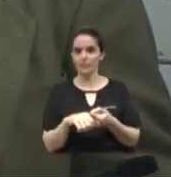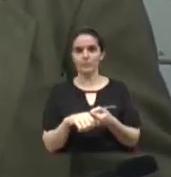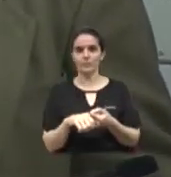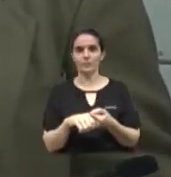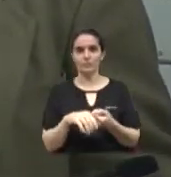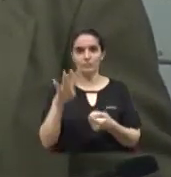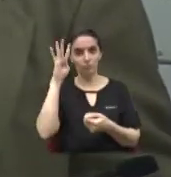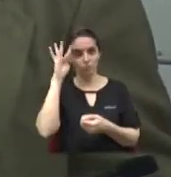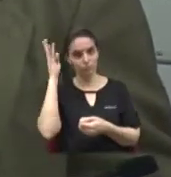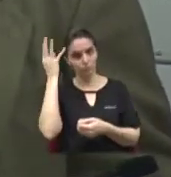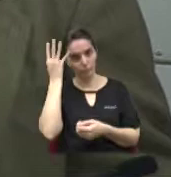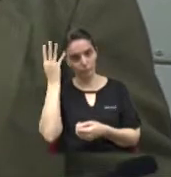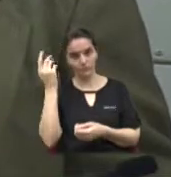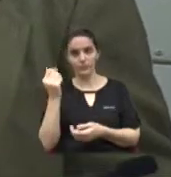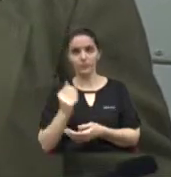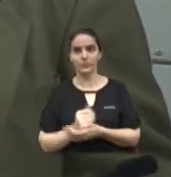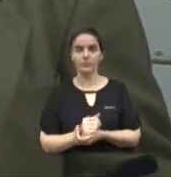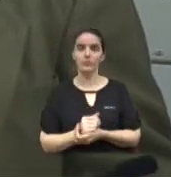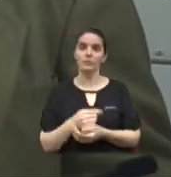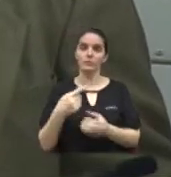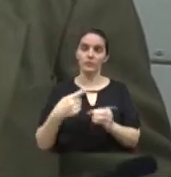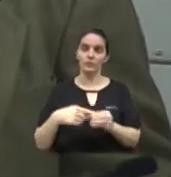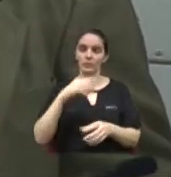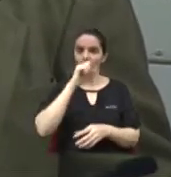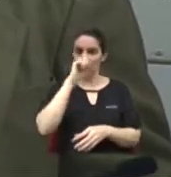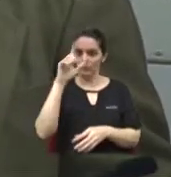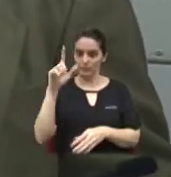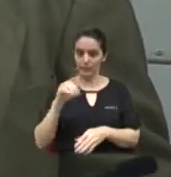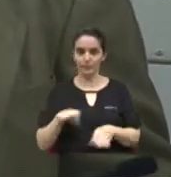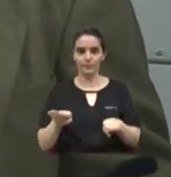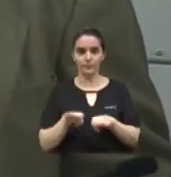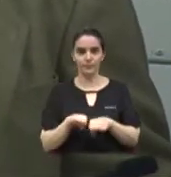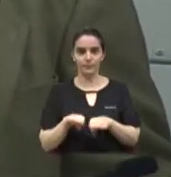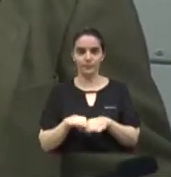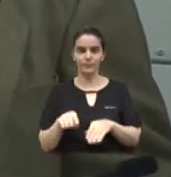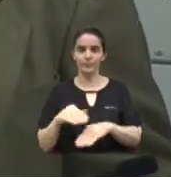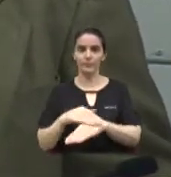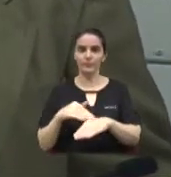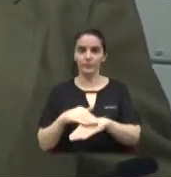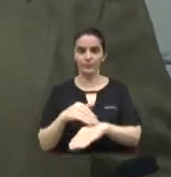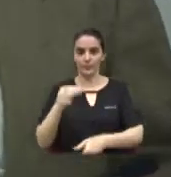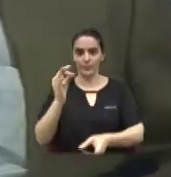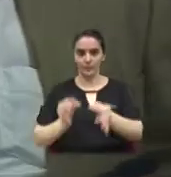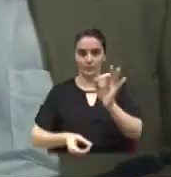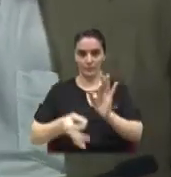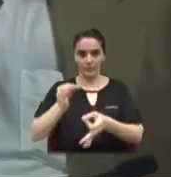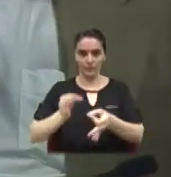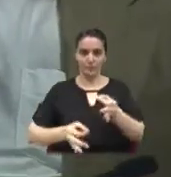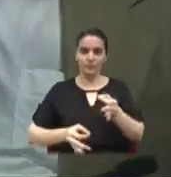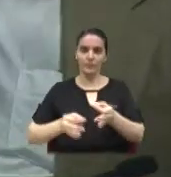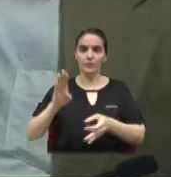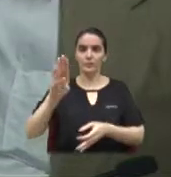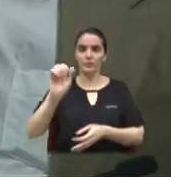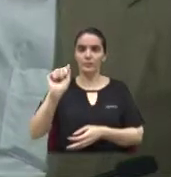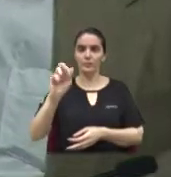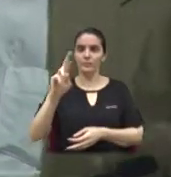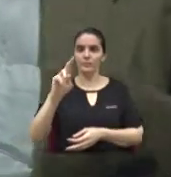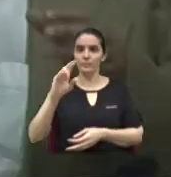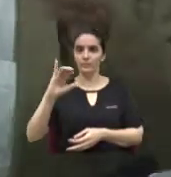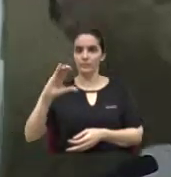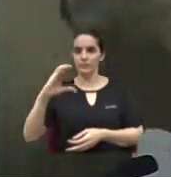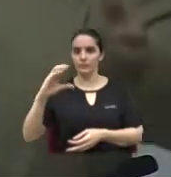e resolvida na cidade de Nimeira. Também conversei com o juiz doutor Barrichello, conversei